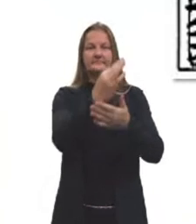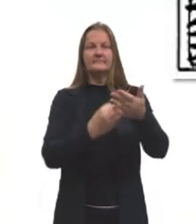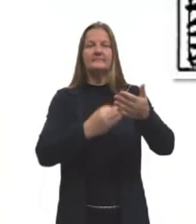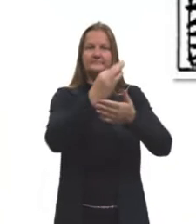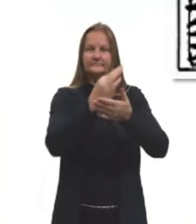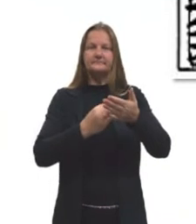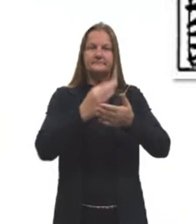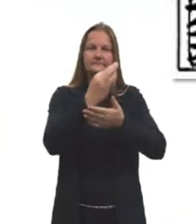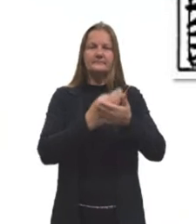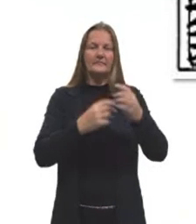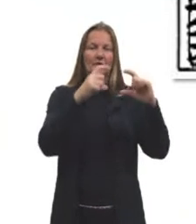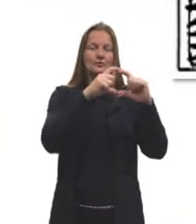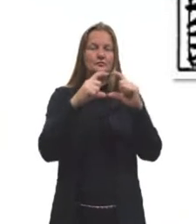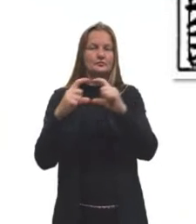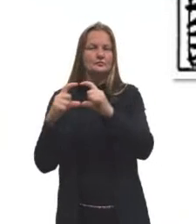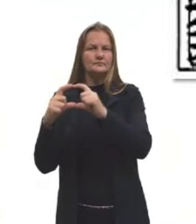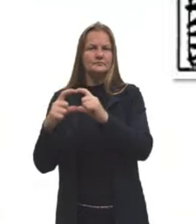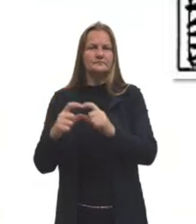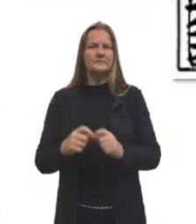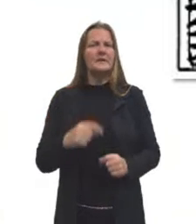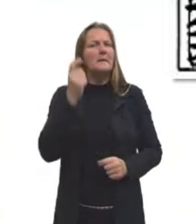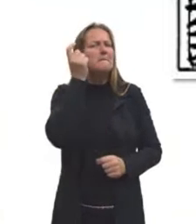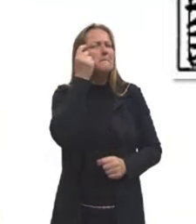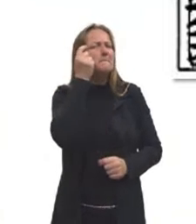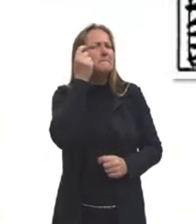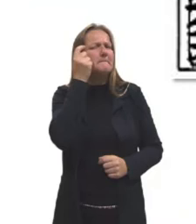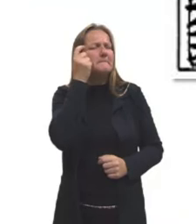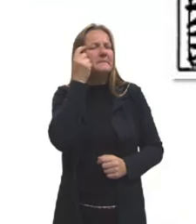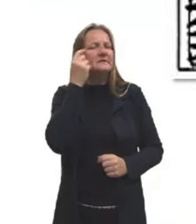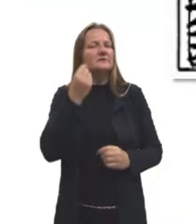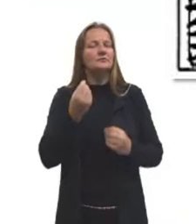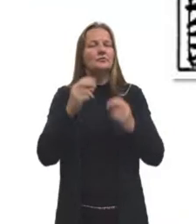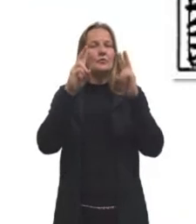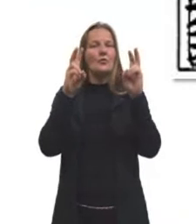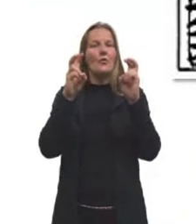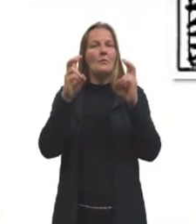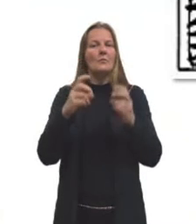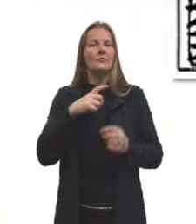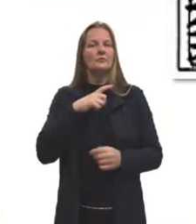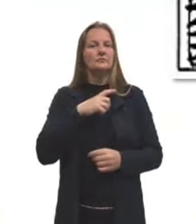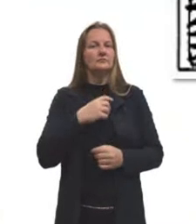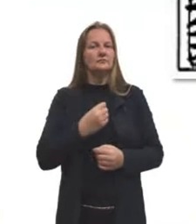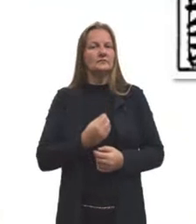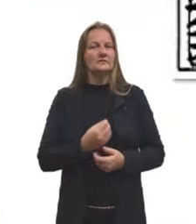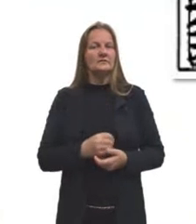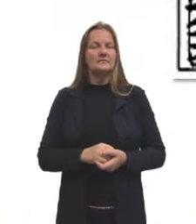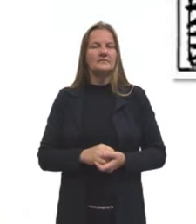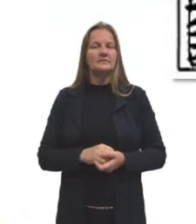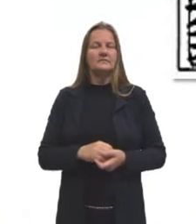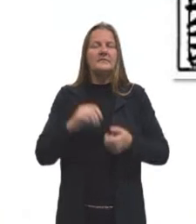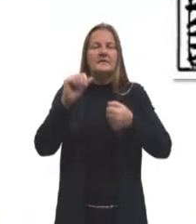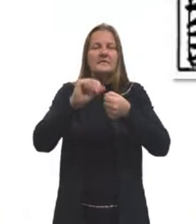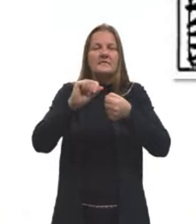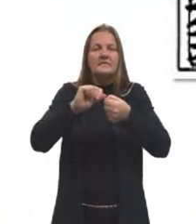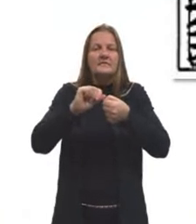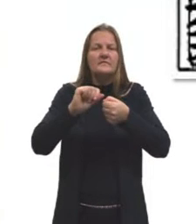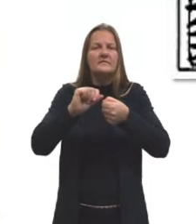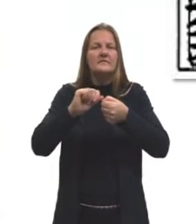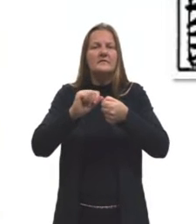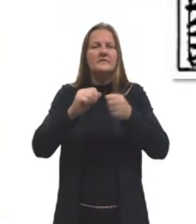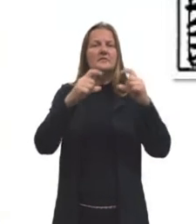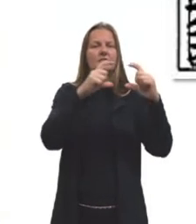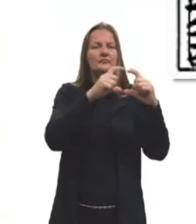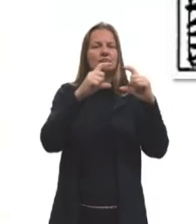aqui no caso a tirinha, está pensando sobre como devem ou não ser feitas as